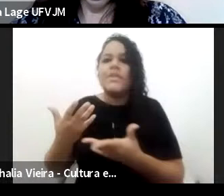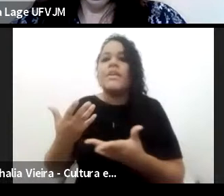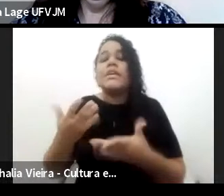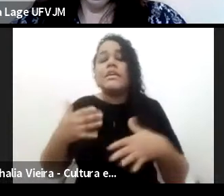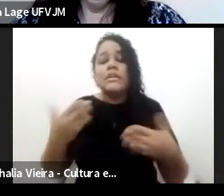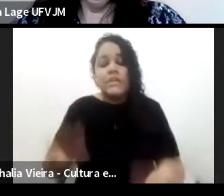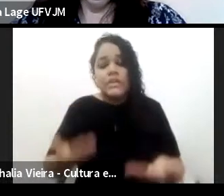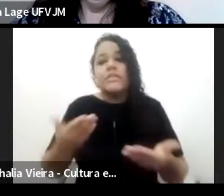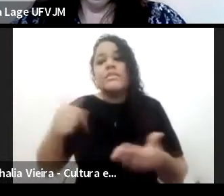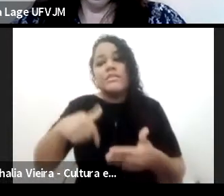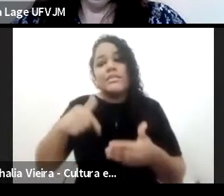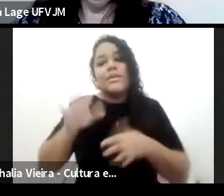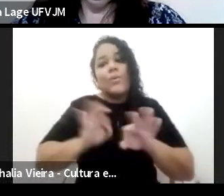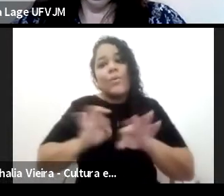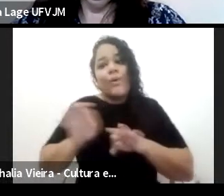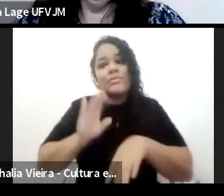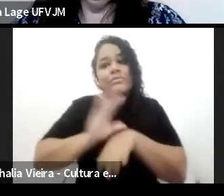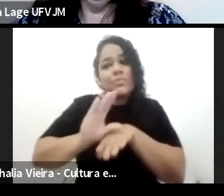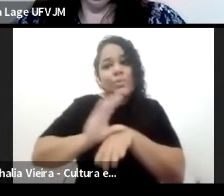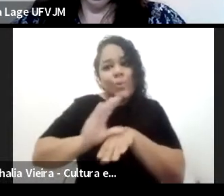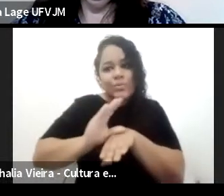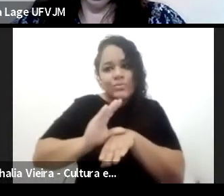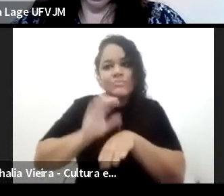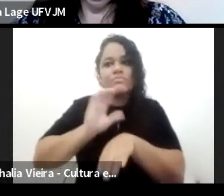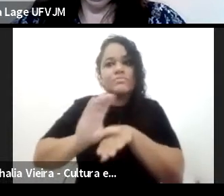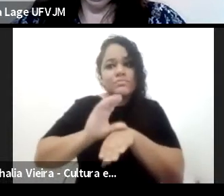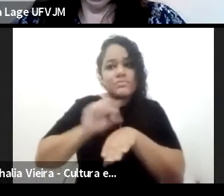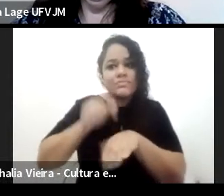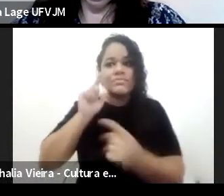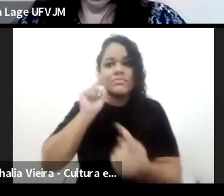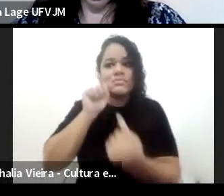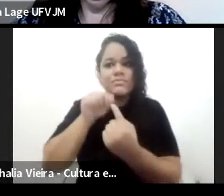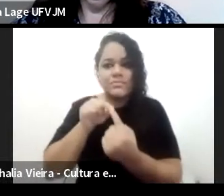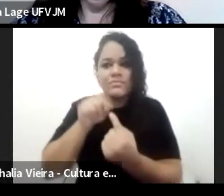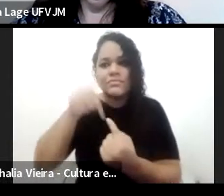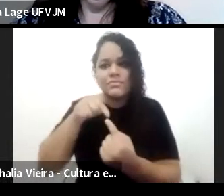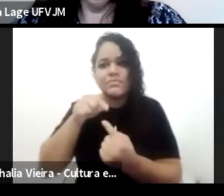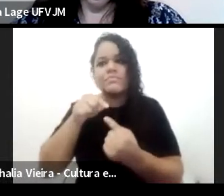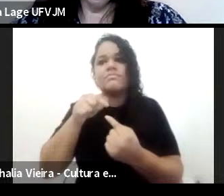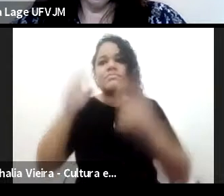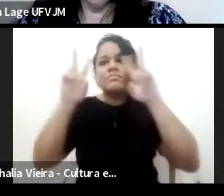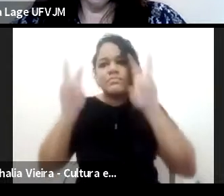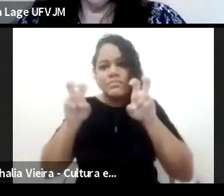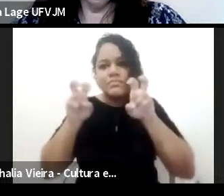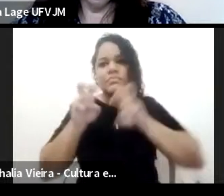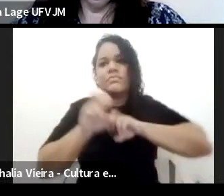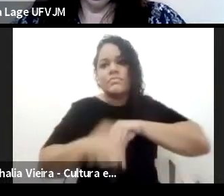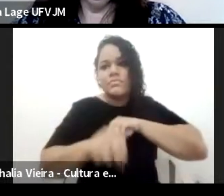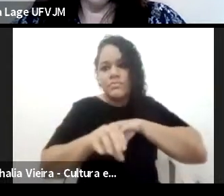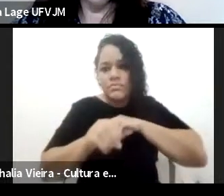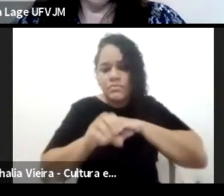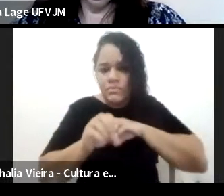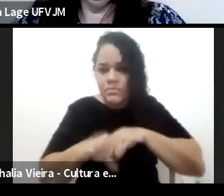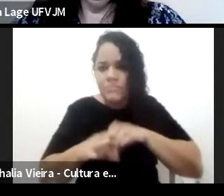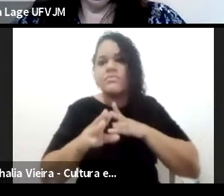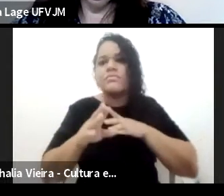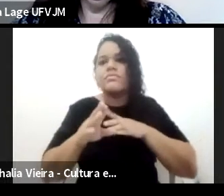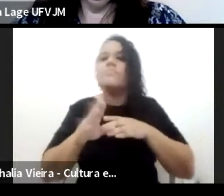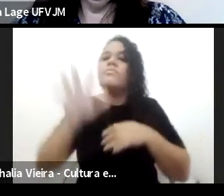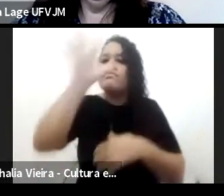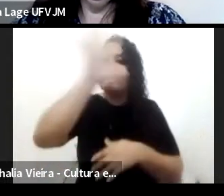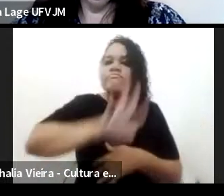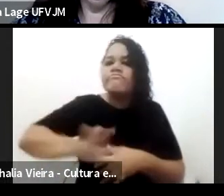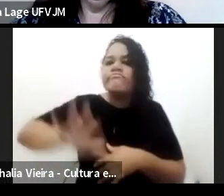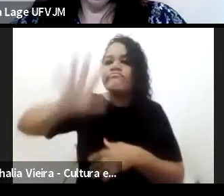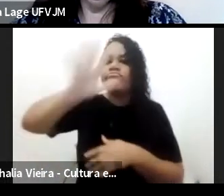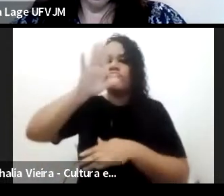um curso que tem por objetivo discutir educação e nação do bicentenário da independência. Ao